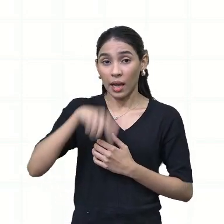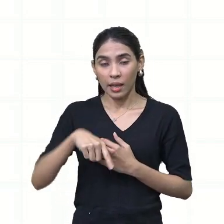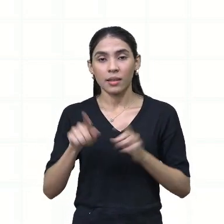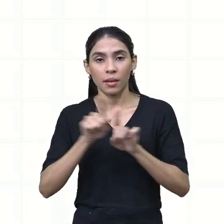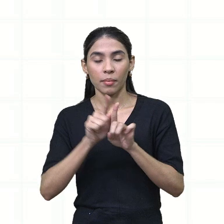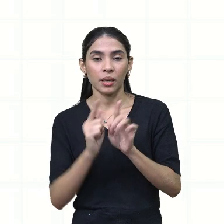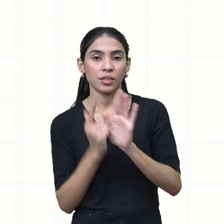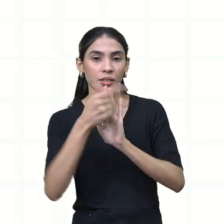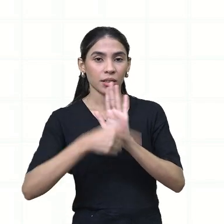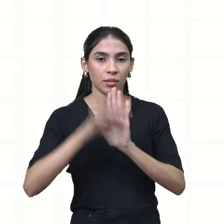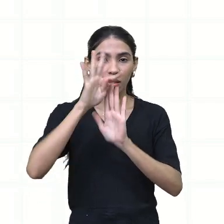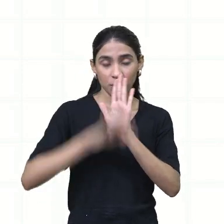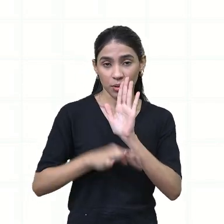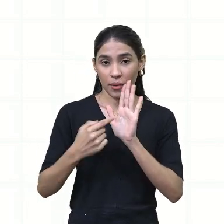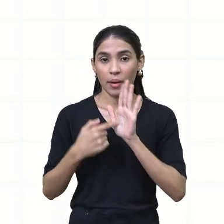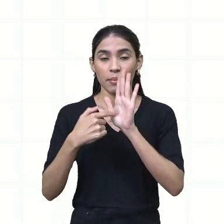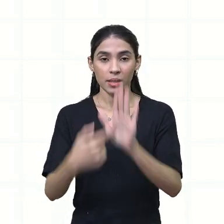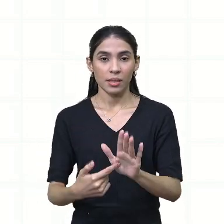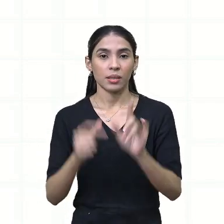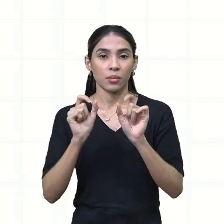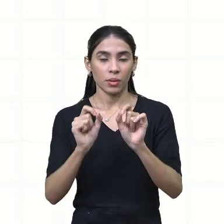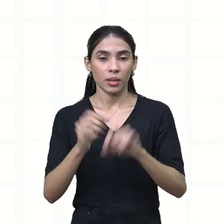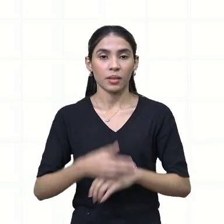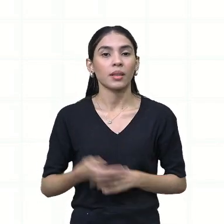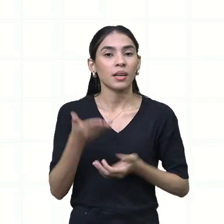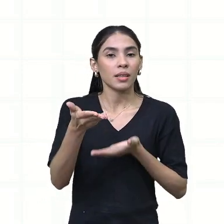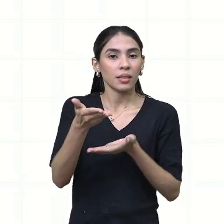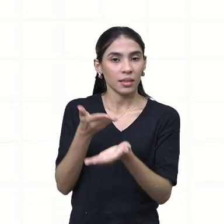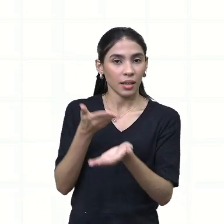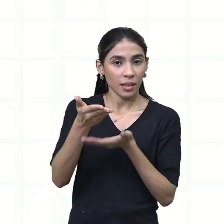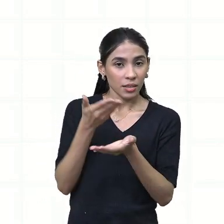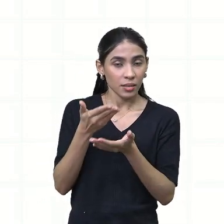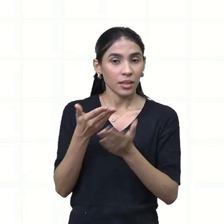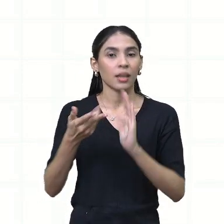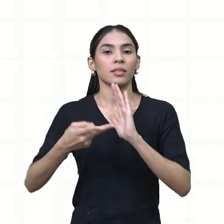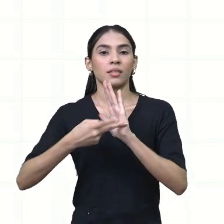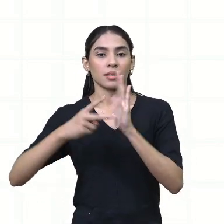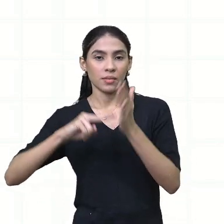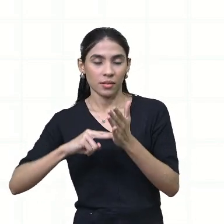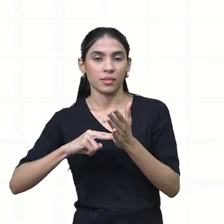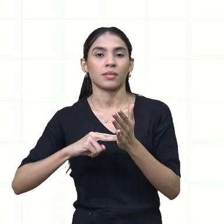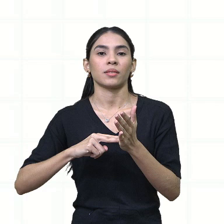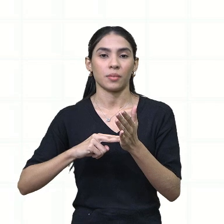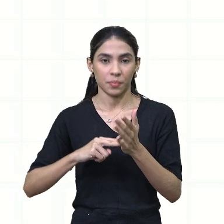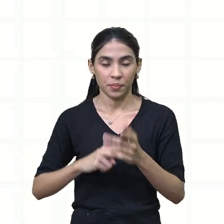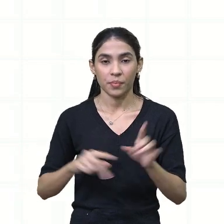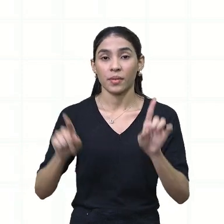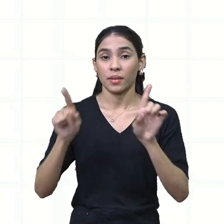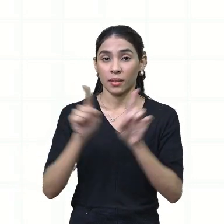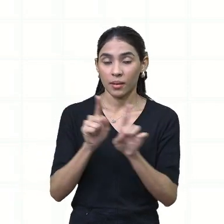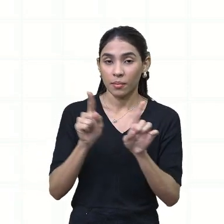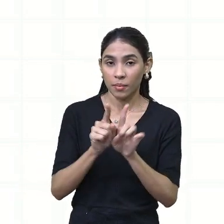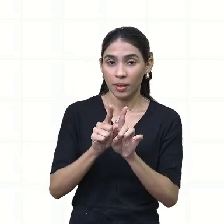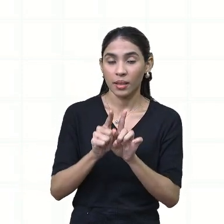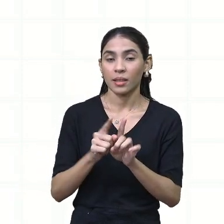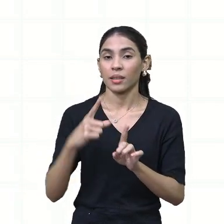que apresenta interatividade, significação, apresenta